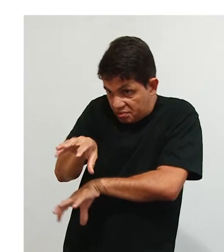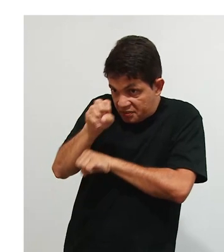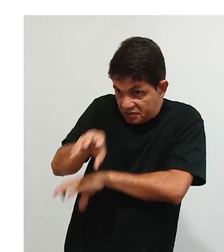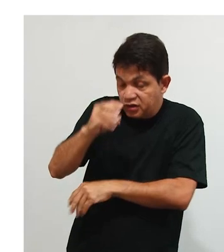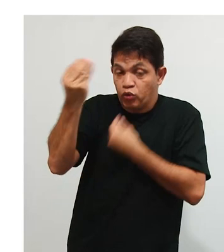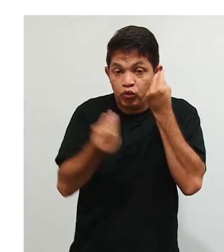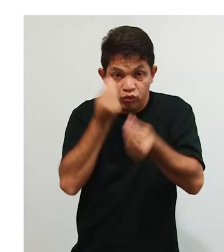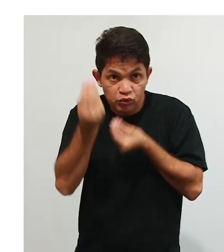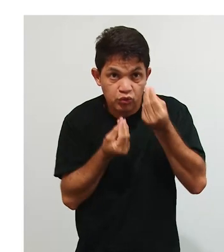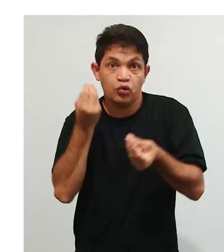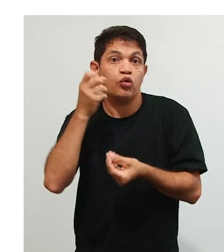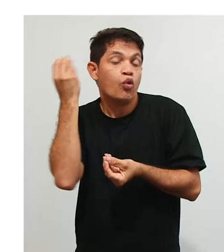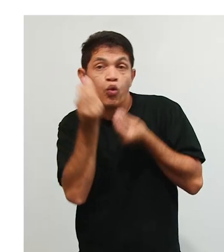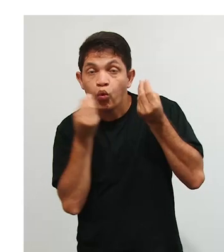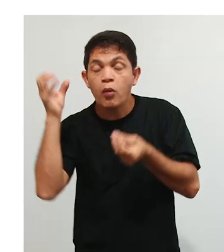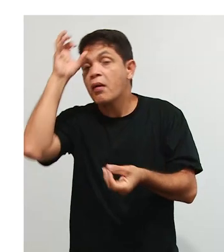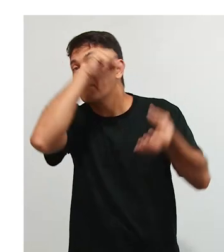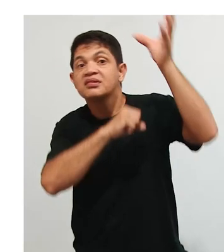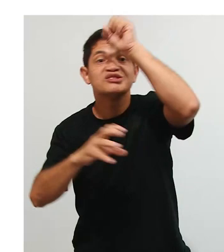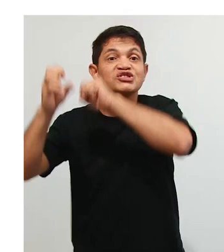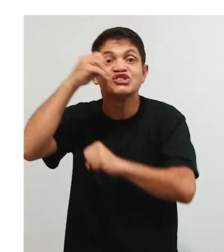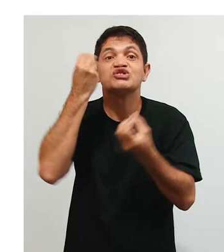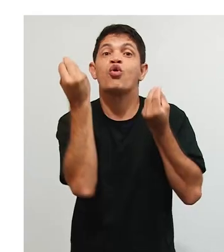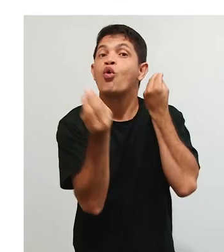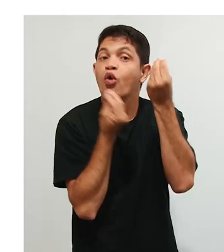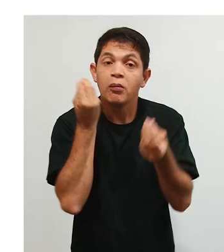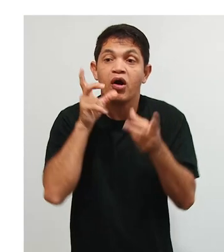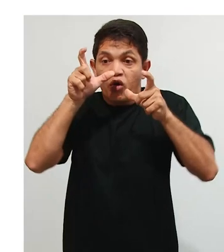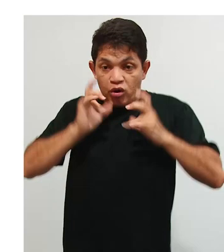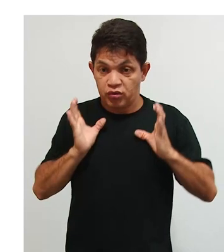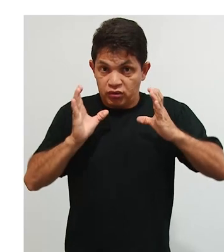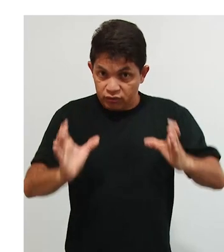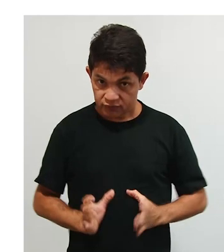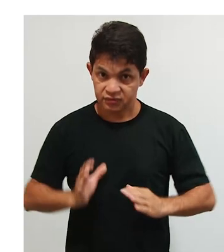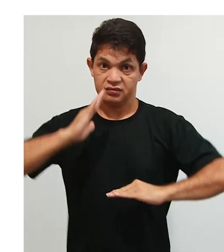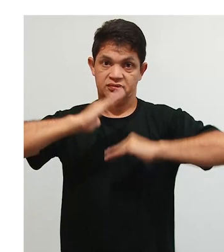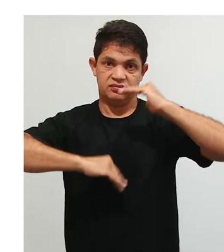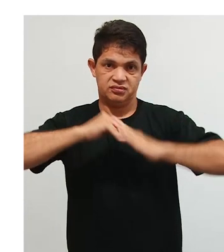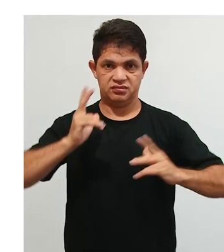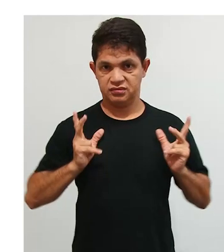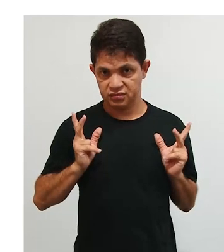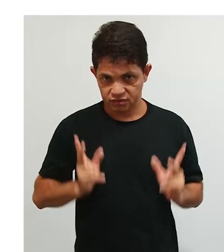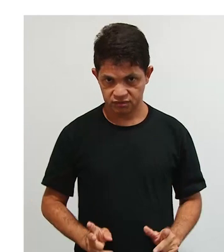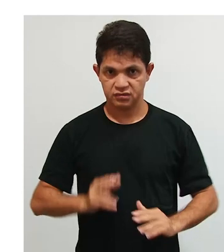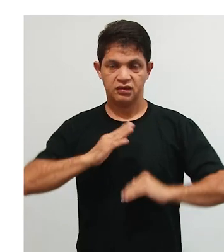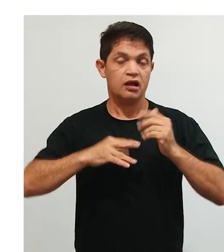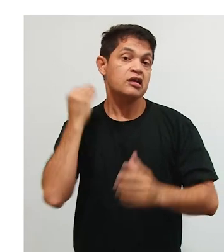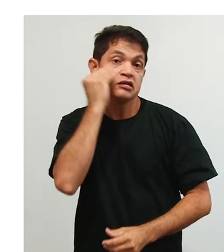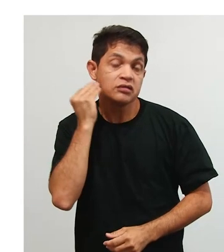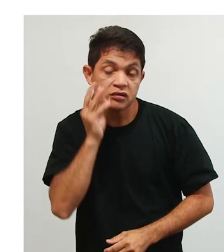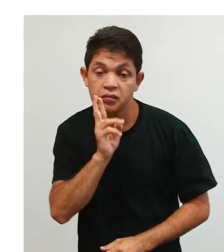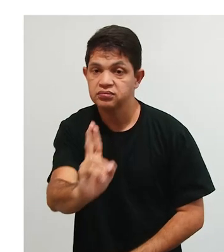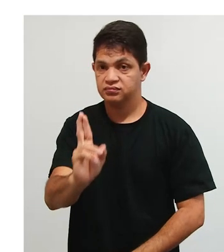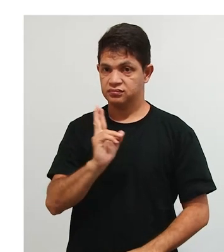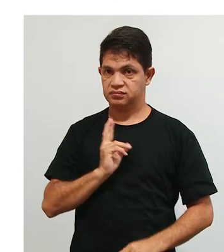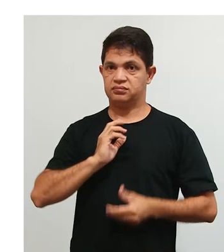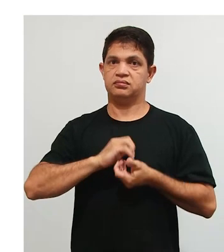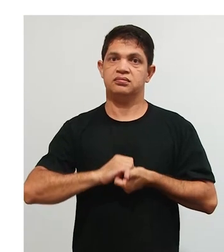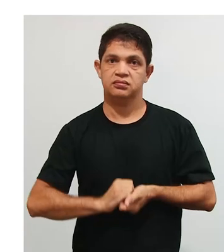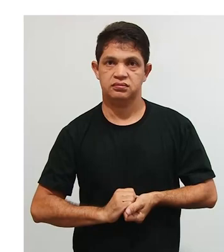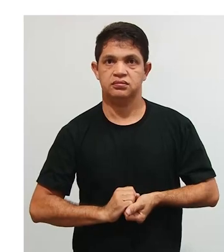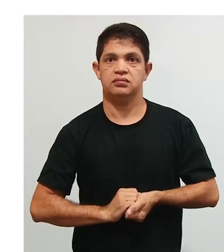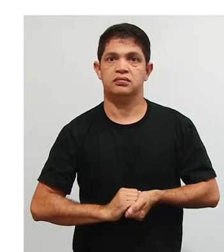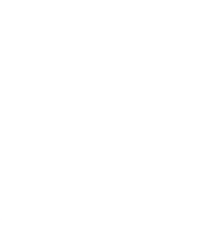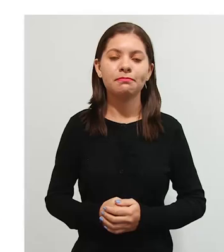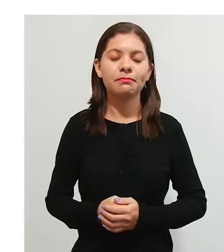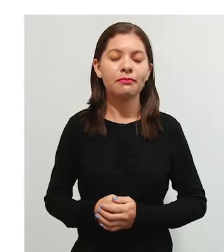assim, ser entendida como o processo pelo qual o comportamento é modificado como resultado da experiência. Então, através das